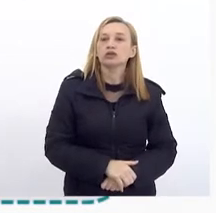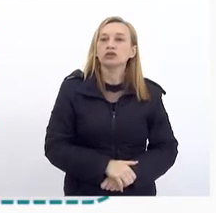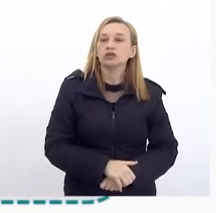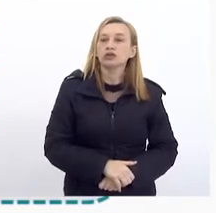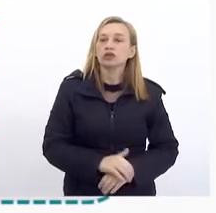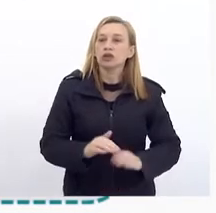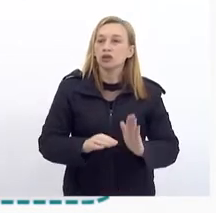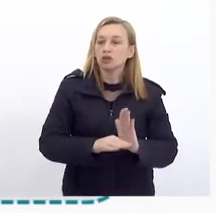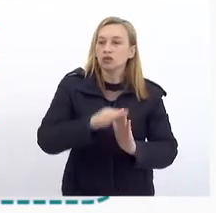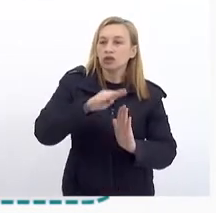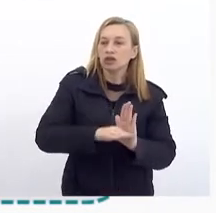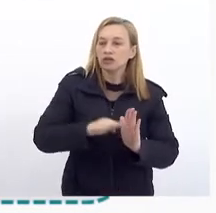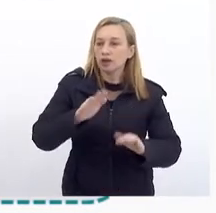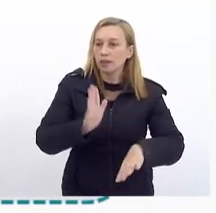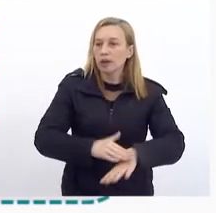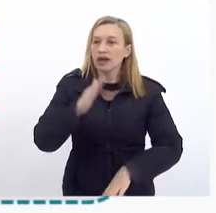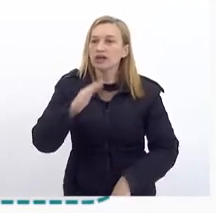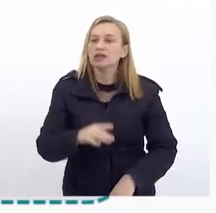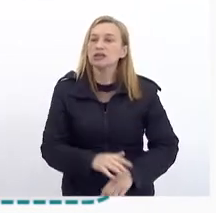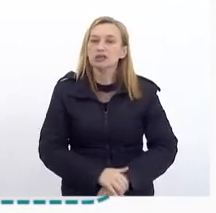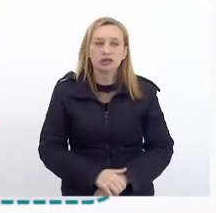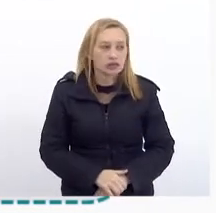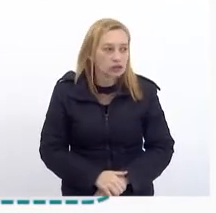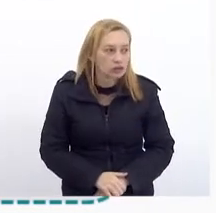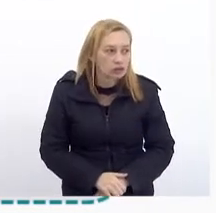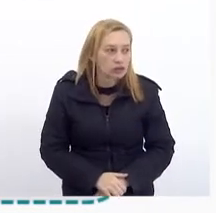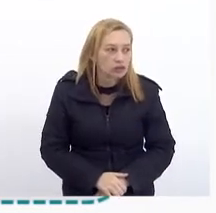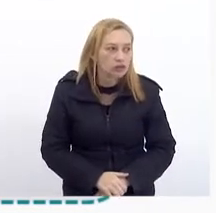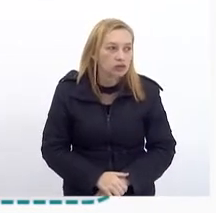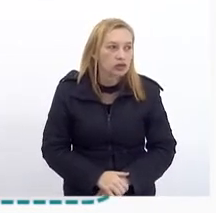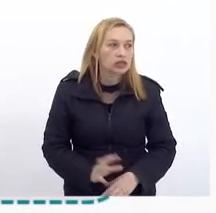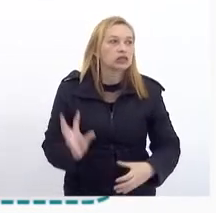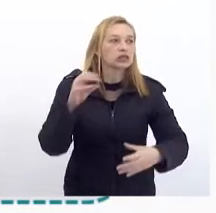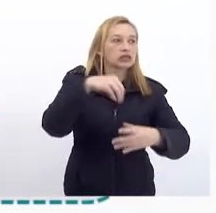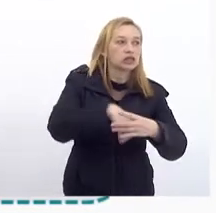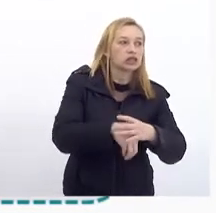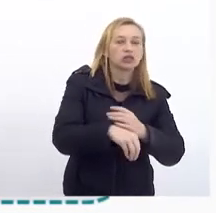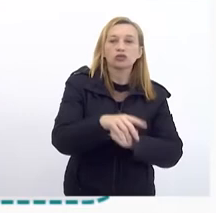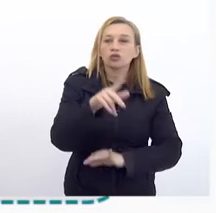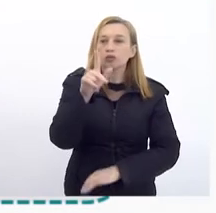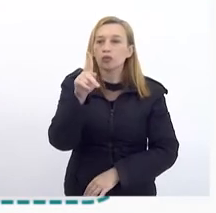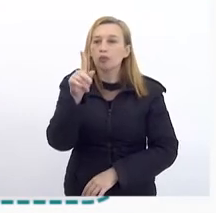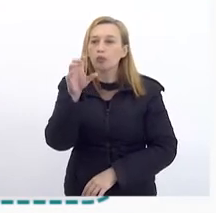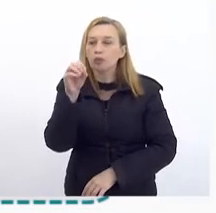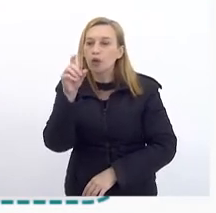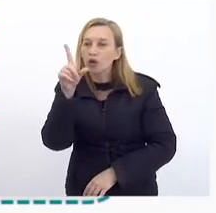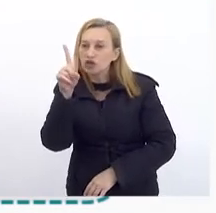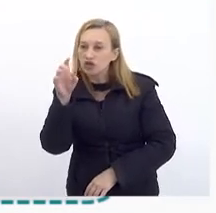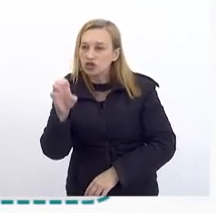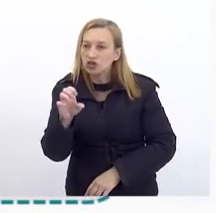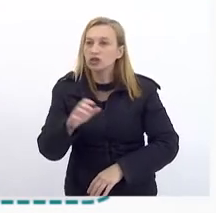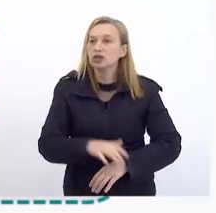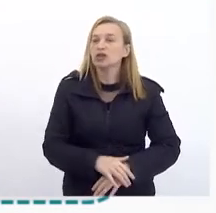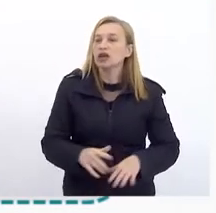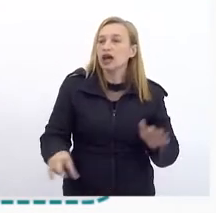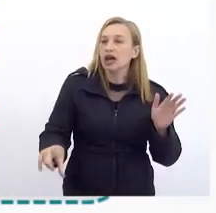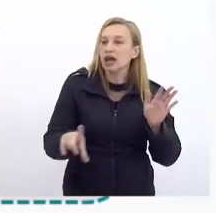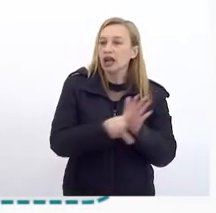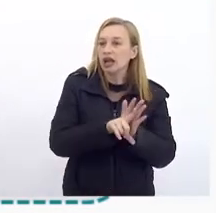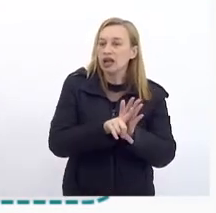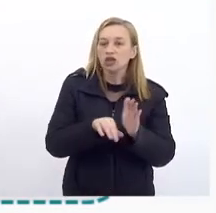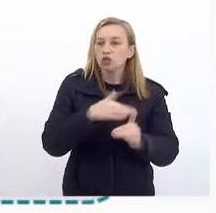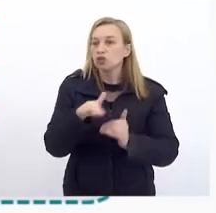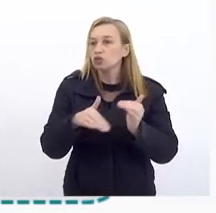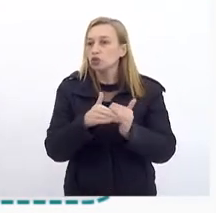nível acima E ao momento em que isso nascer Dentro do PODE E supermei Todo o processo de